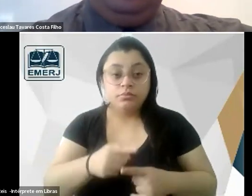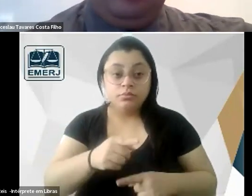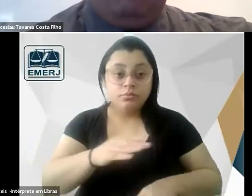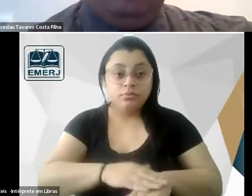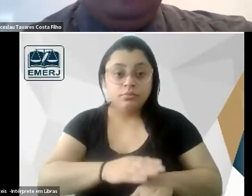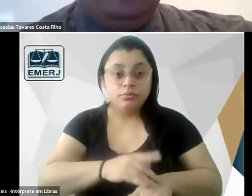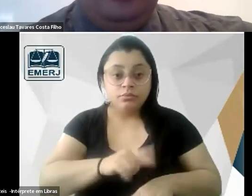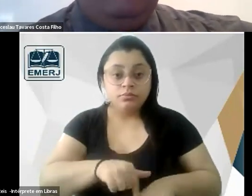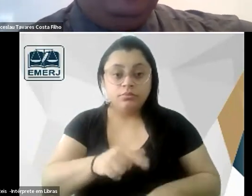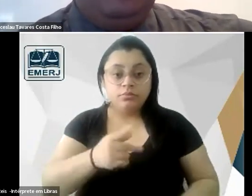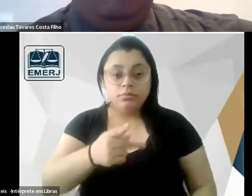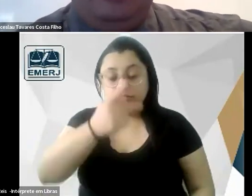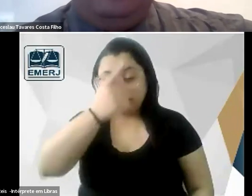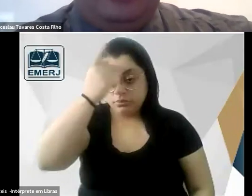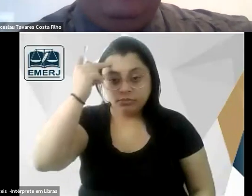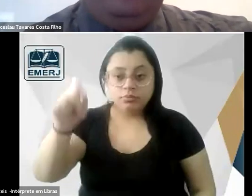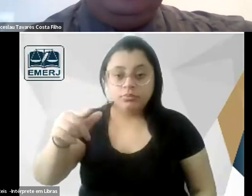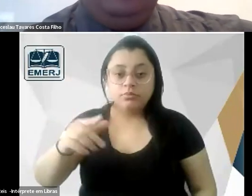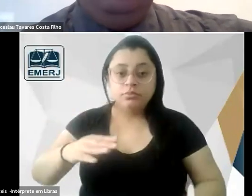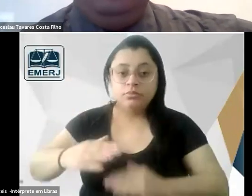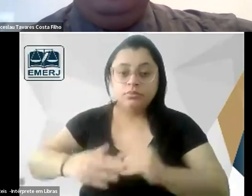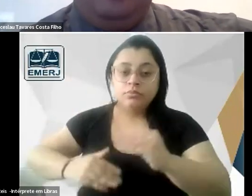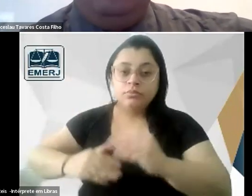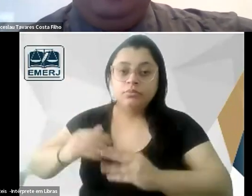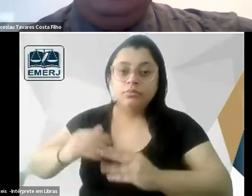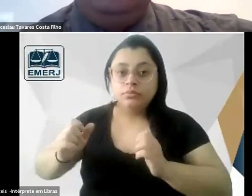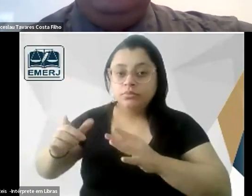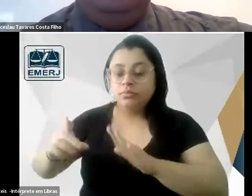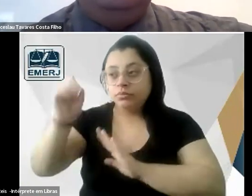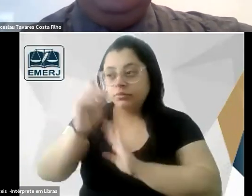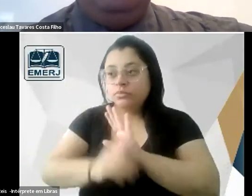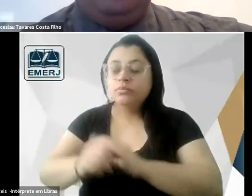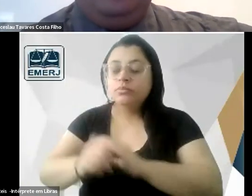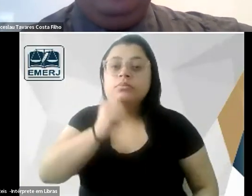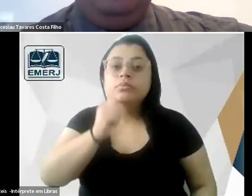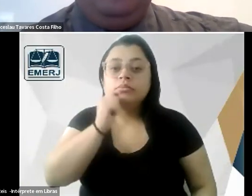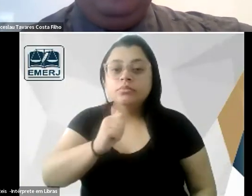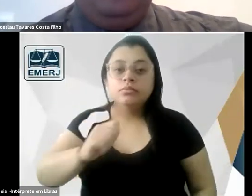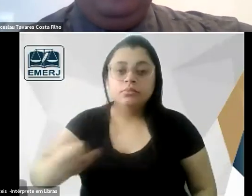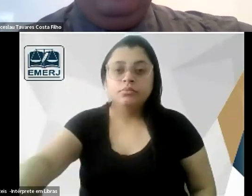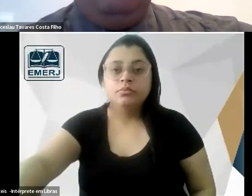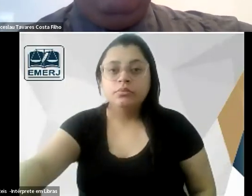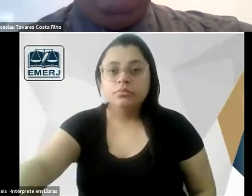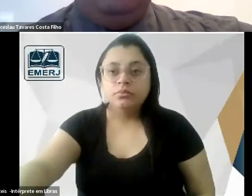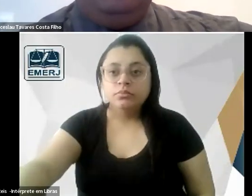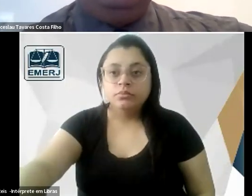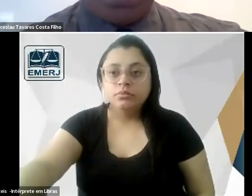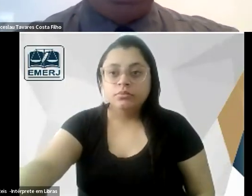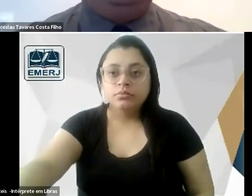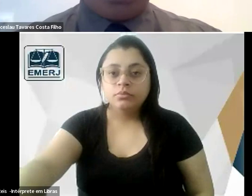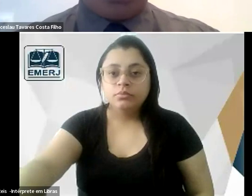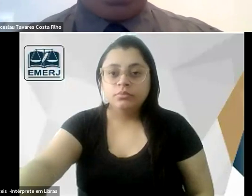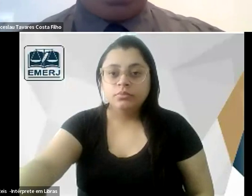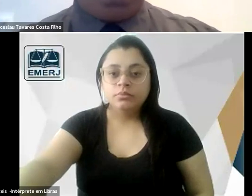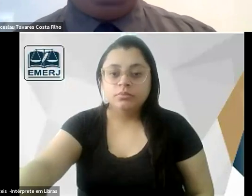da ruptura ele vai ser um partidário por exemplo do direito das mulheres se educarem então